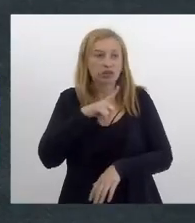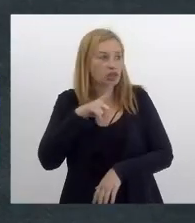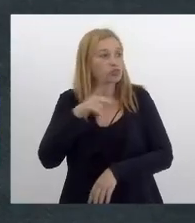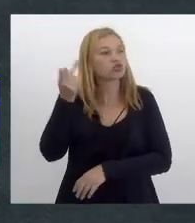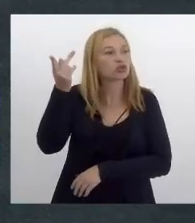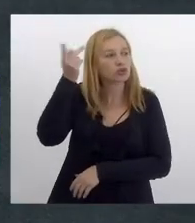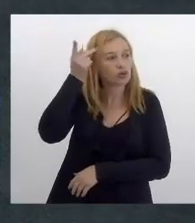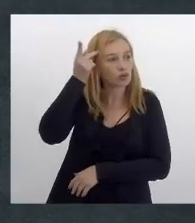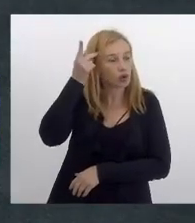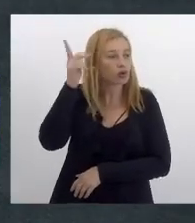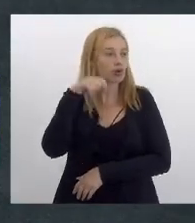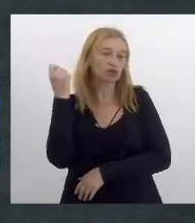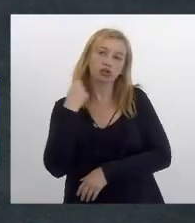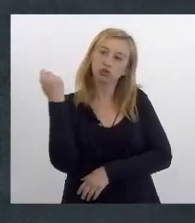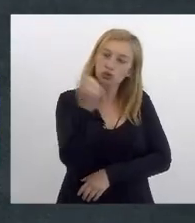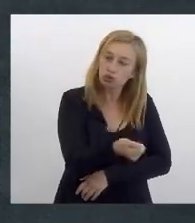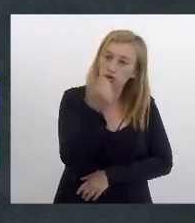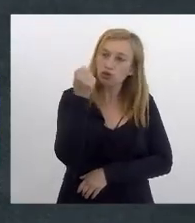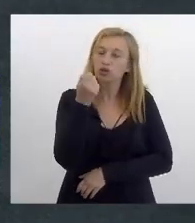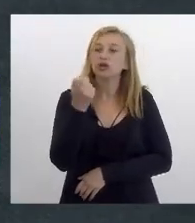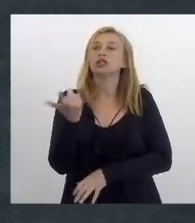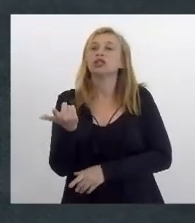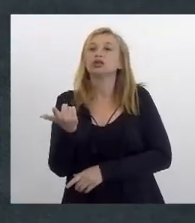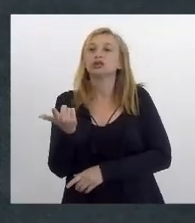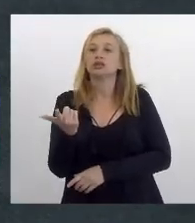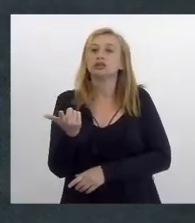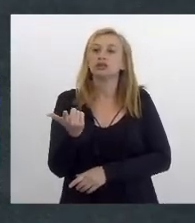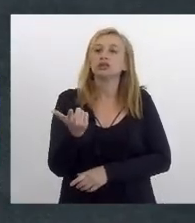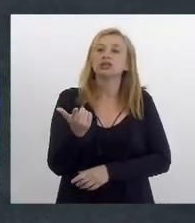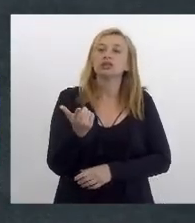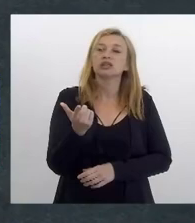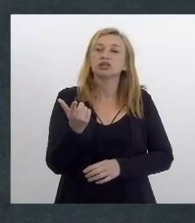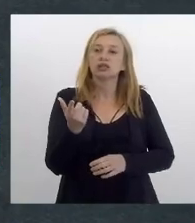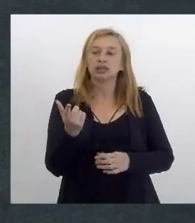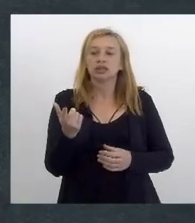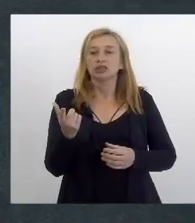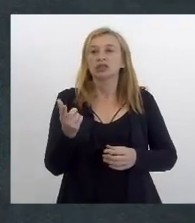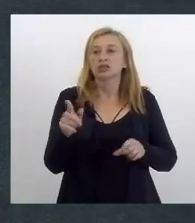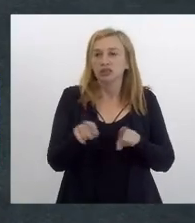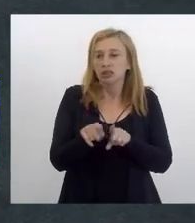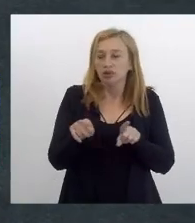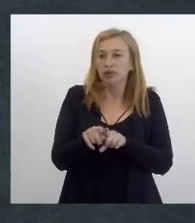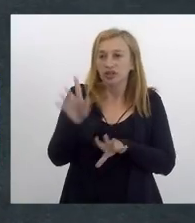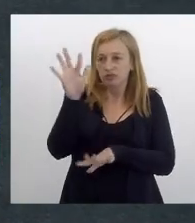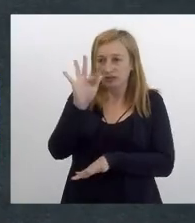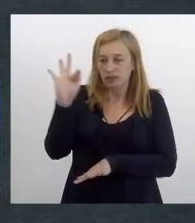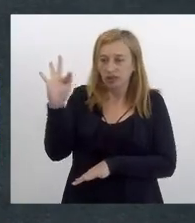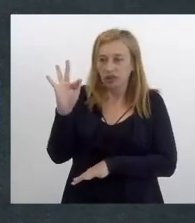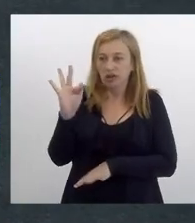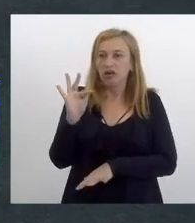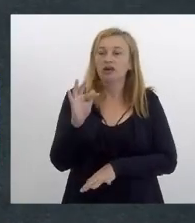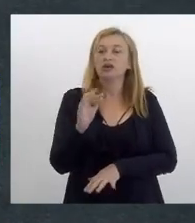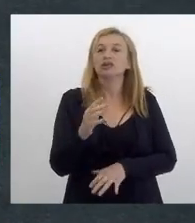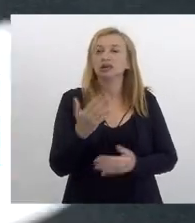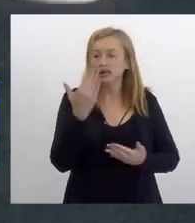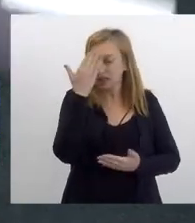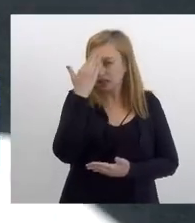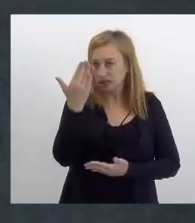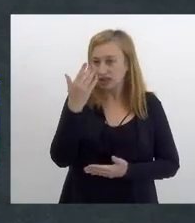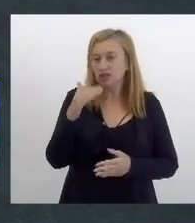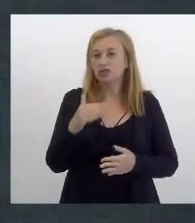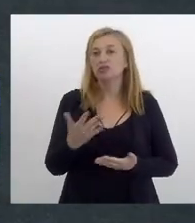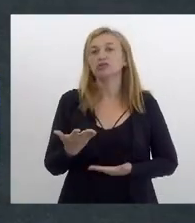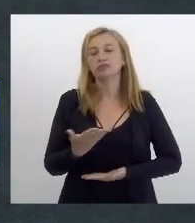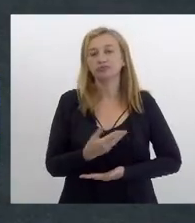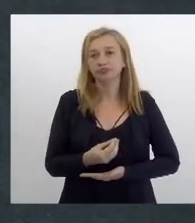Paulo, temos no Rio Grande do Sul, temos na Câmara Federal e essa é uma luta das deputadas todas, eu agradeço muito a